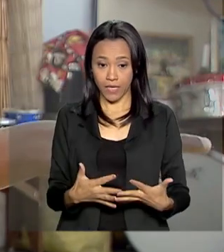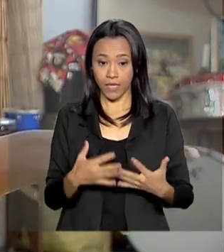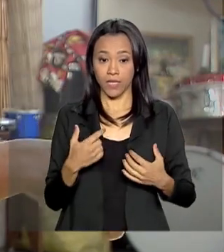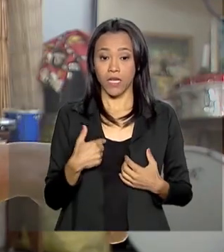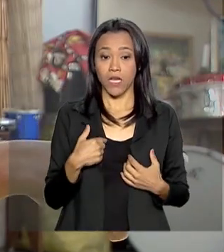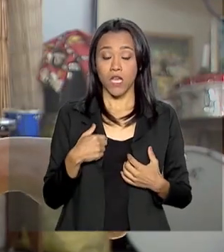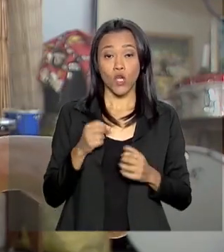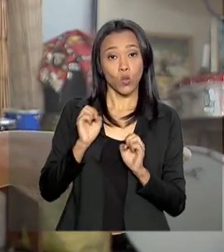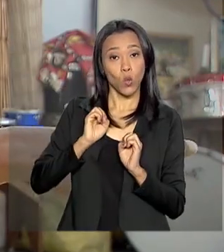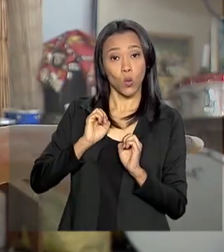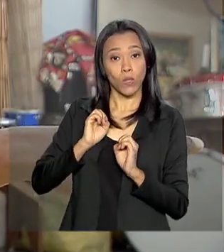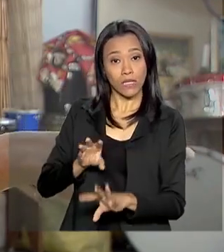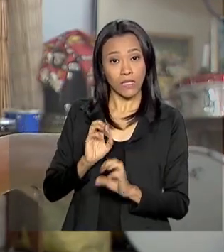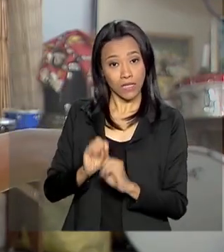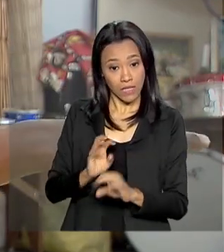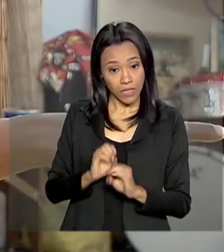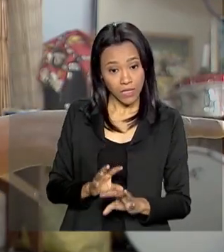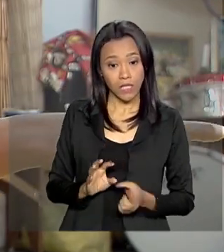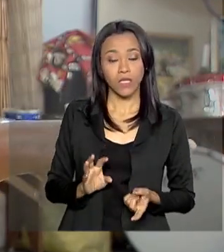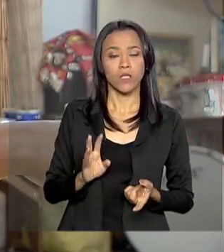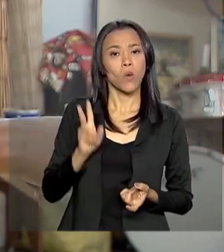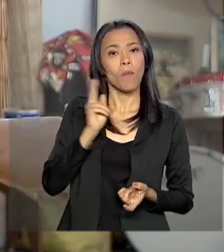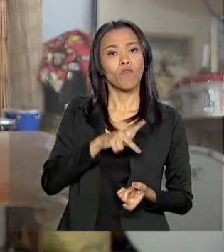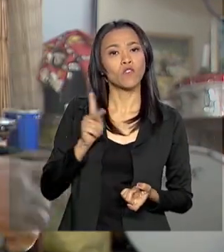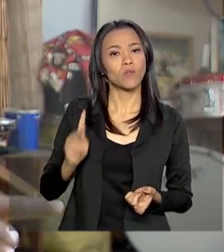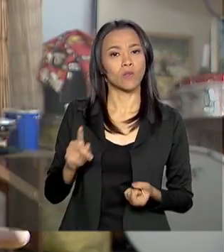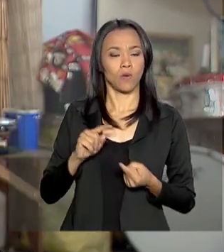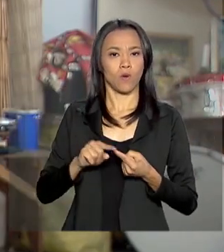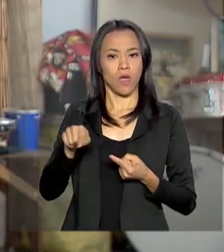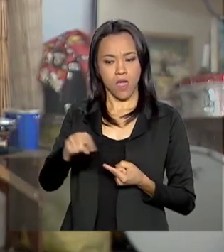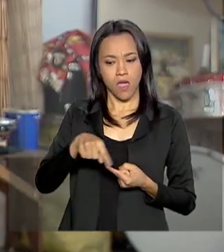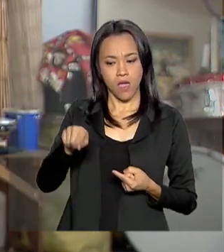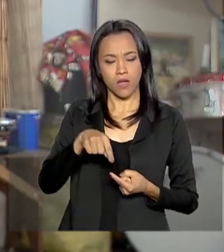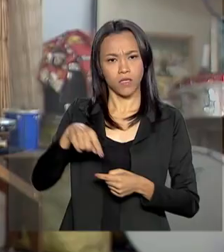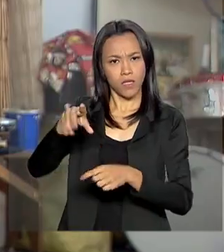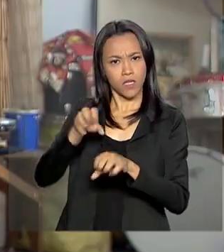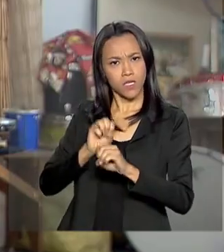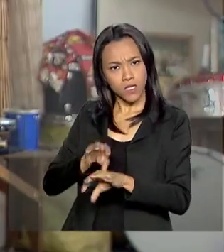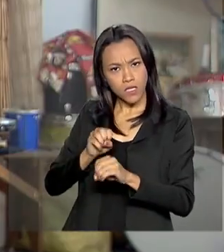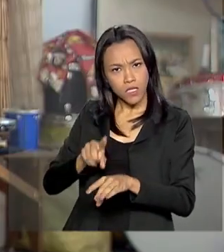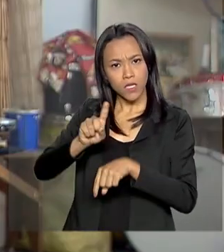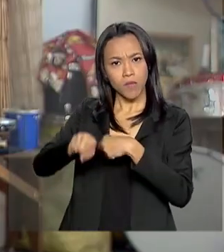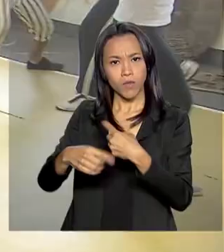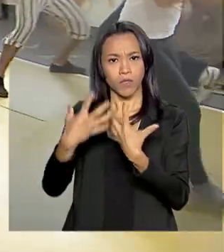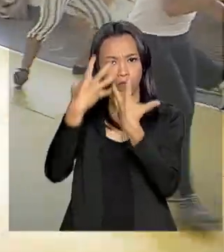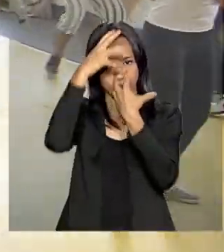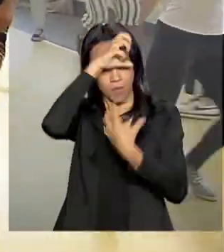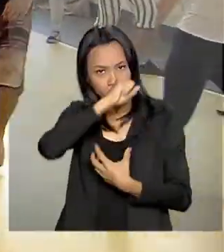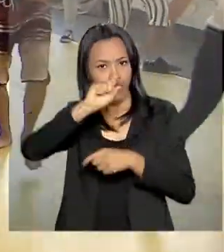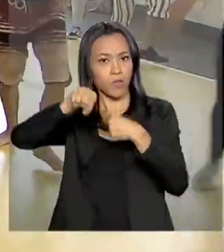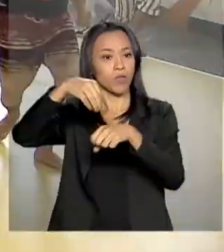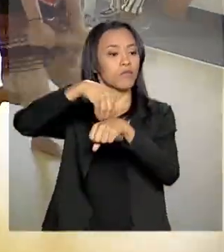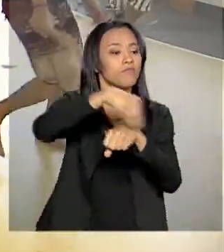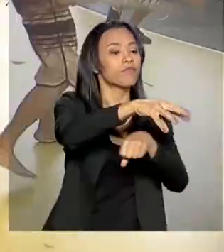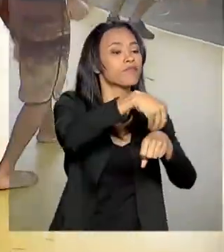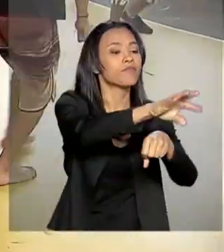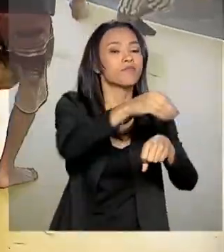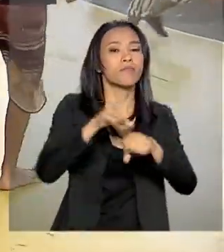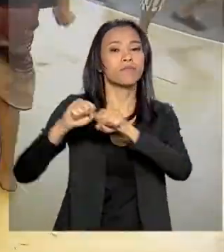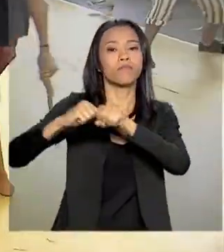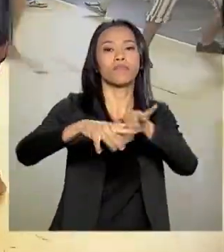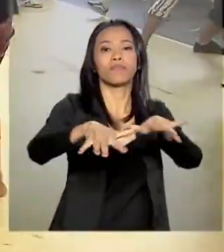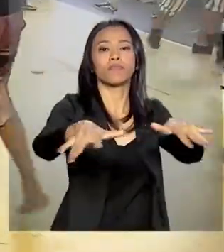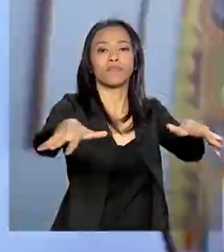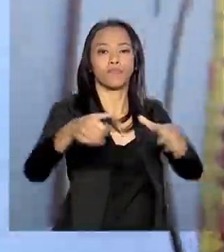professores, com formadores. Então, para eles levarem isso para a escola. Ano passado, o Núcleo de